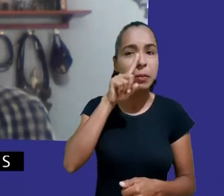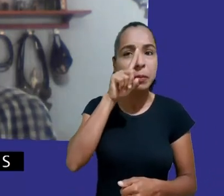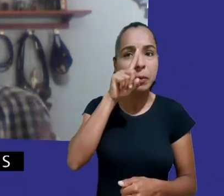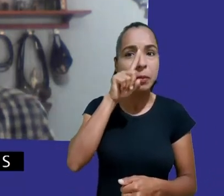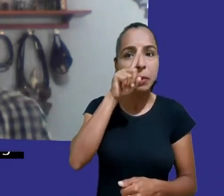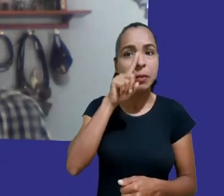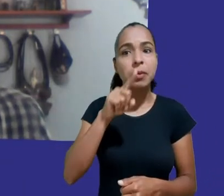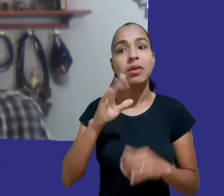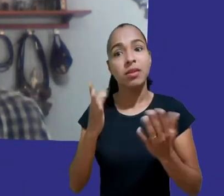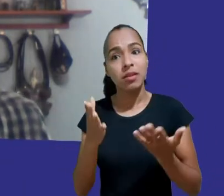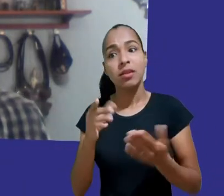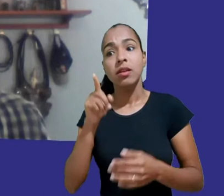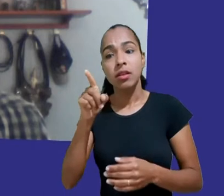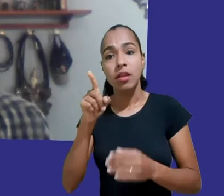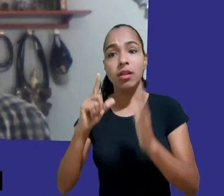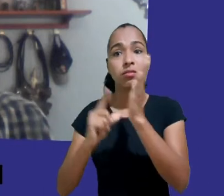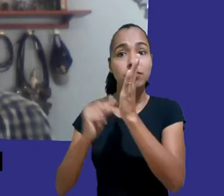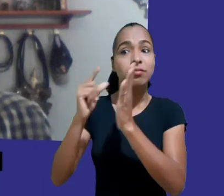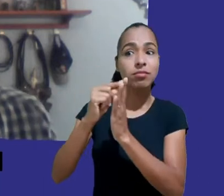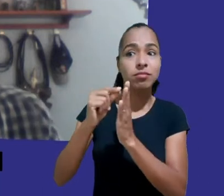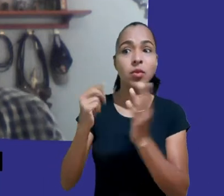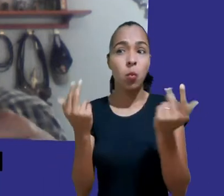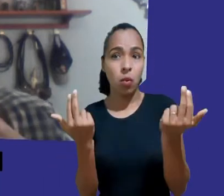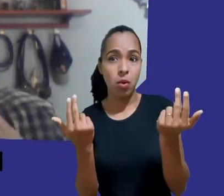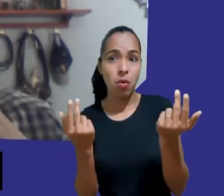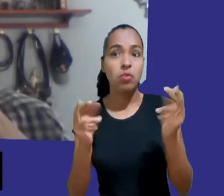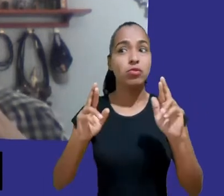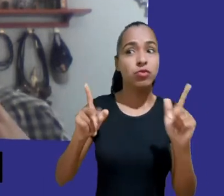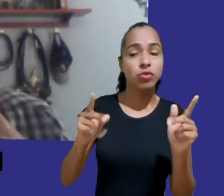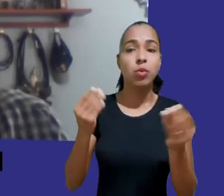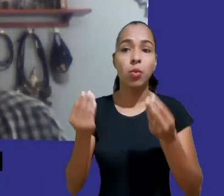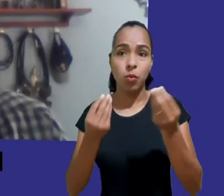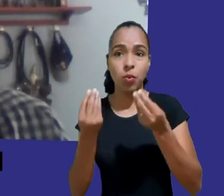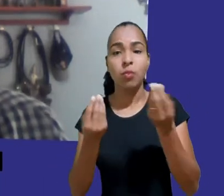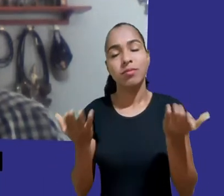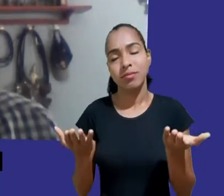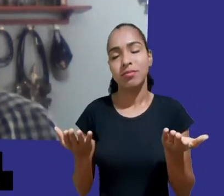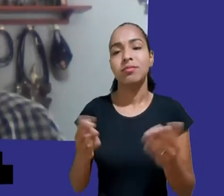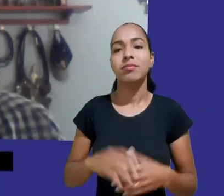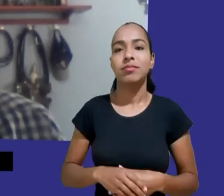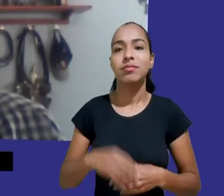digital, mas nós naturalizamos. Vamos assistir dois desses vídeos agora para começar?